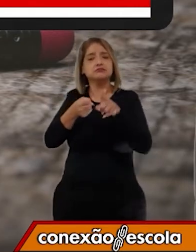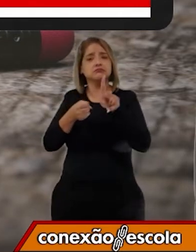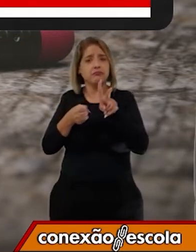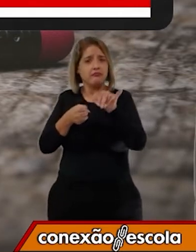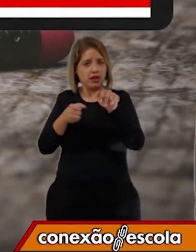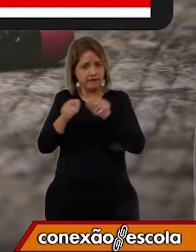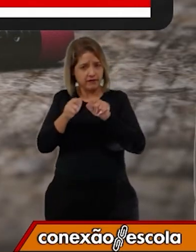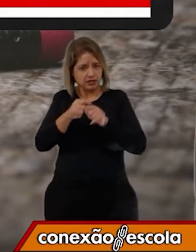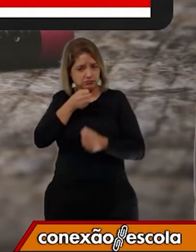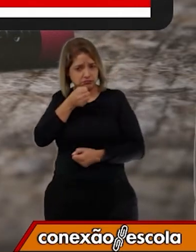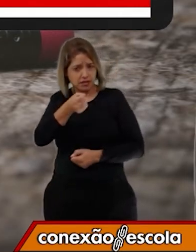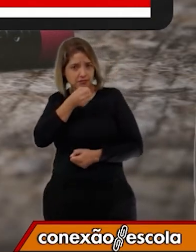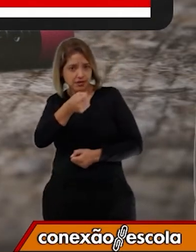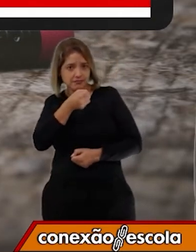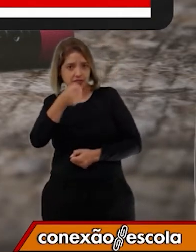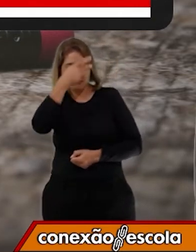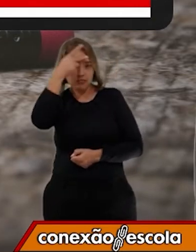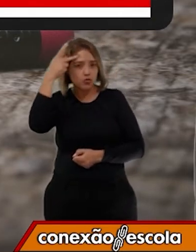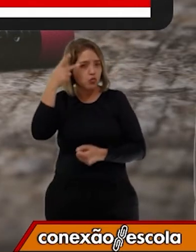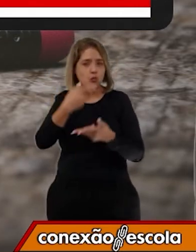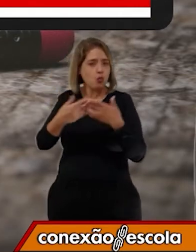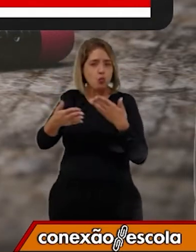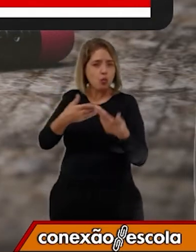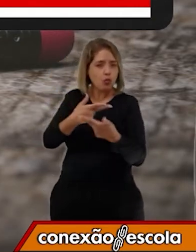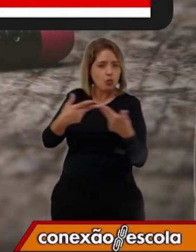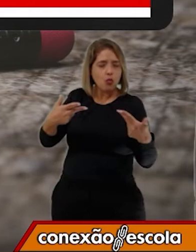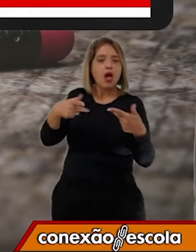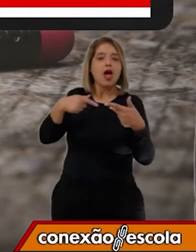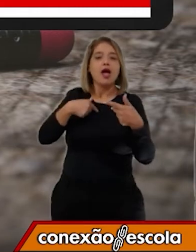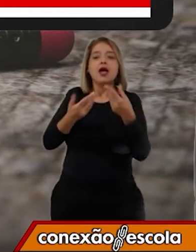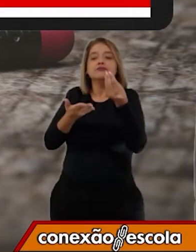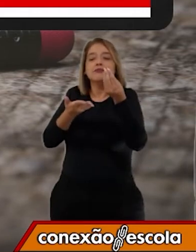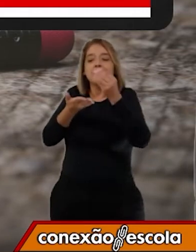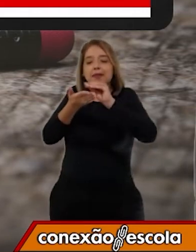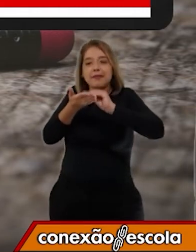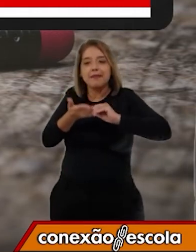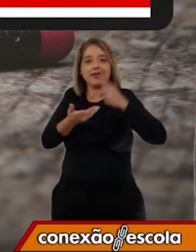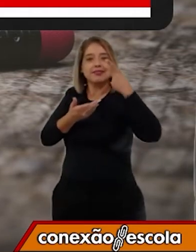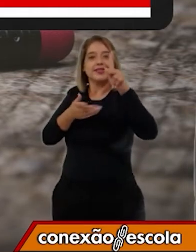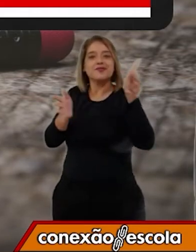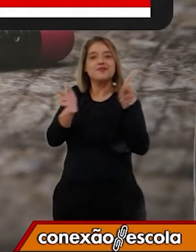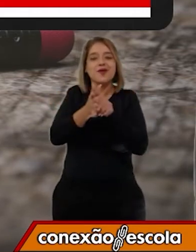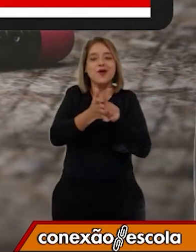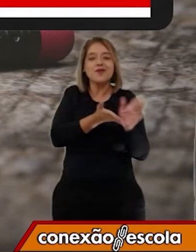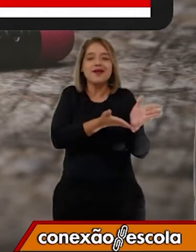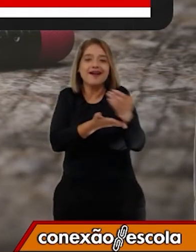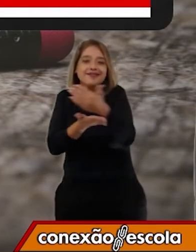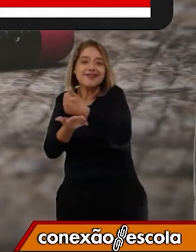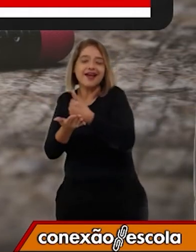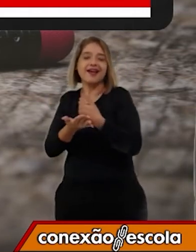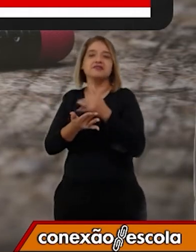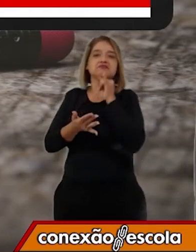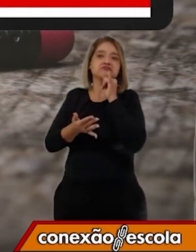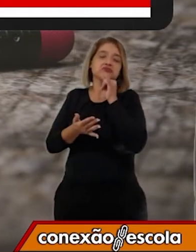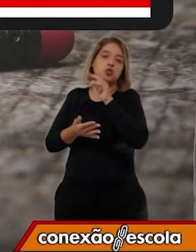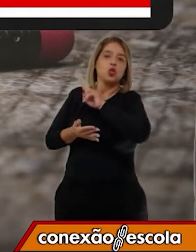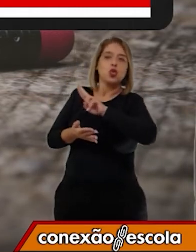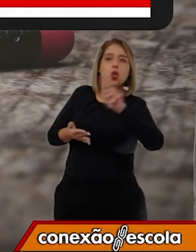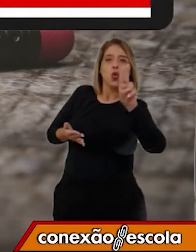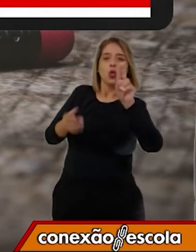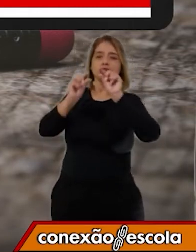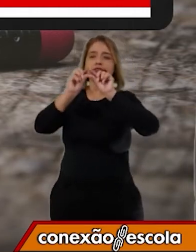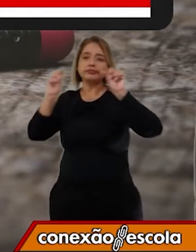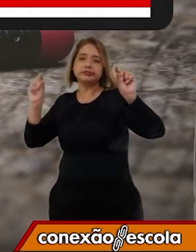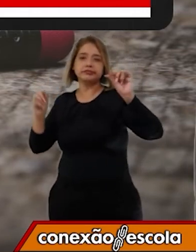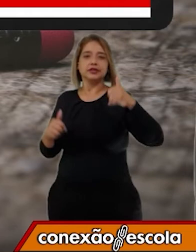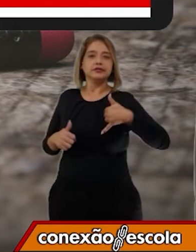entrevista para alguma pessoa e anota todos os dados dela, por exemplo, nome completo, a idade, o nome